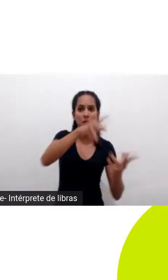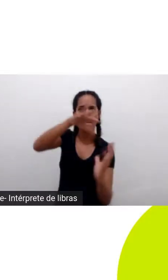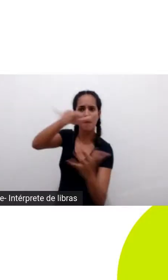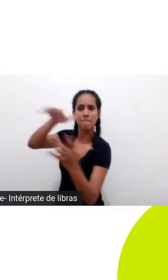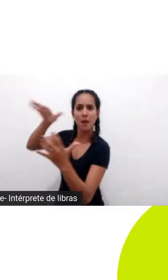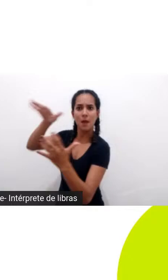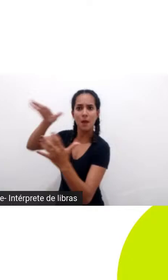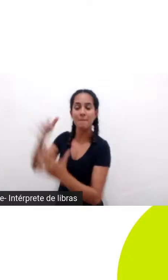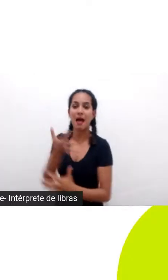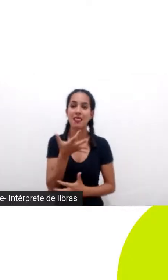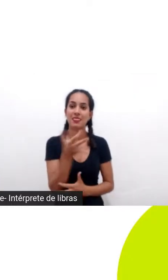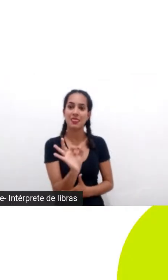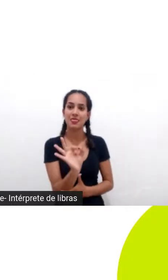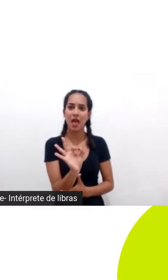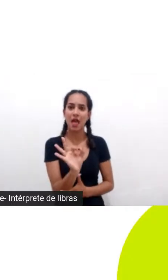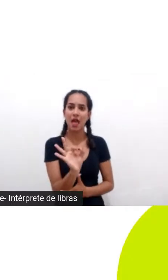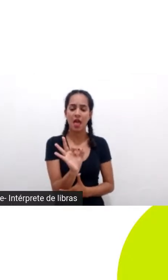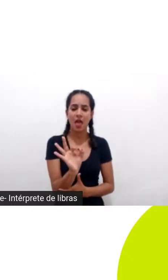americano médio consome